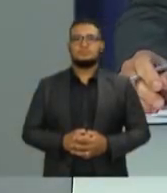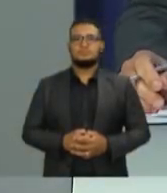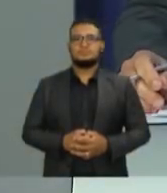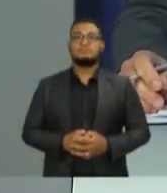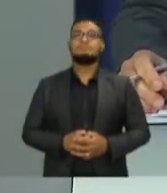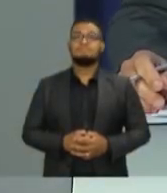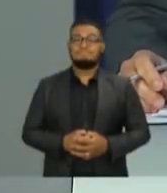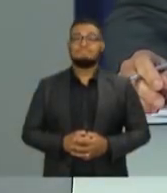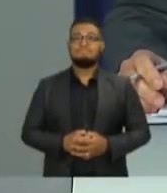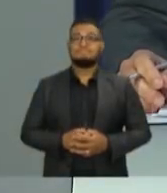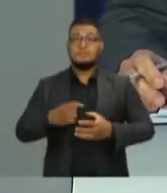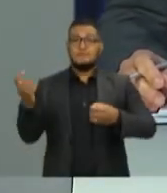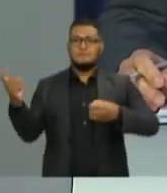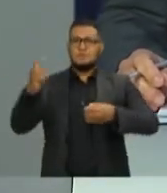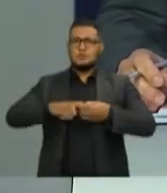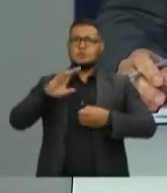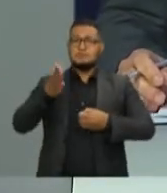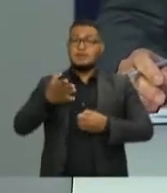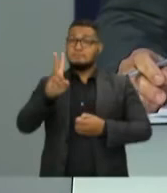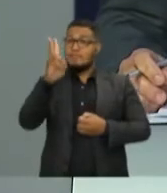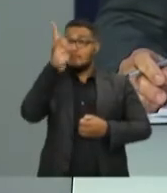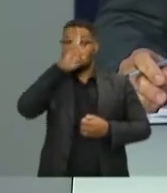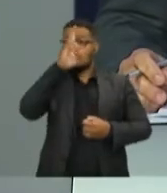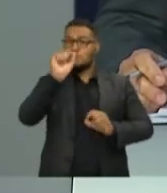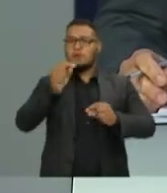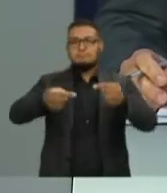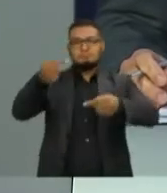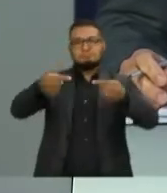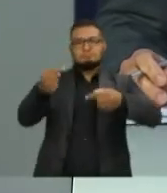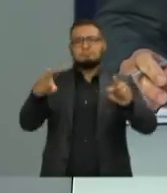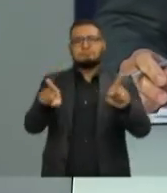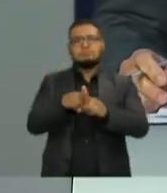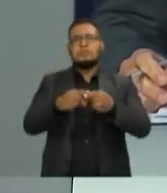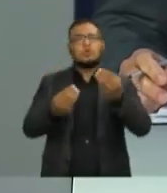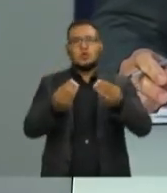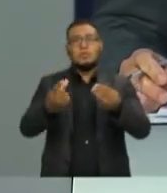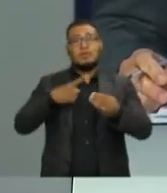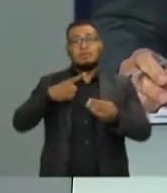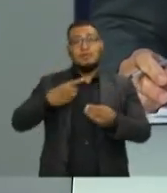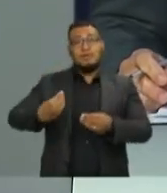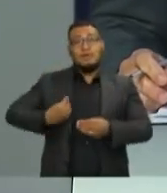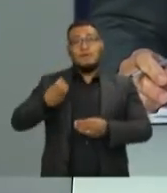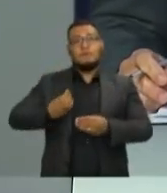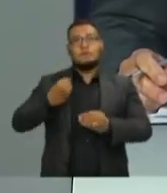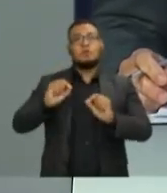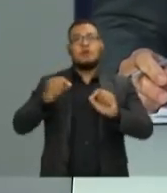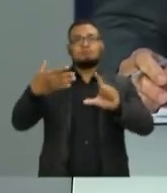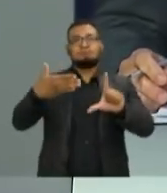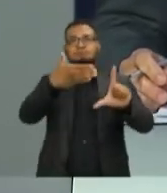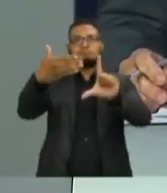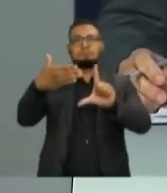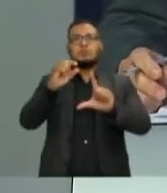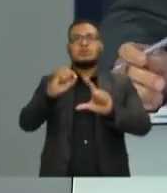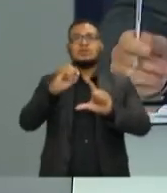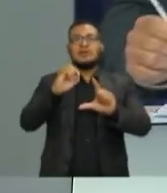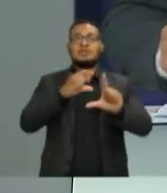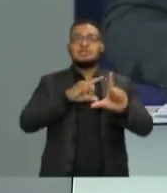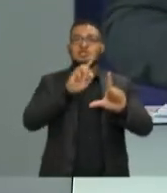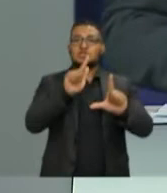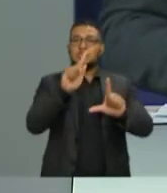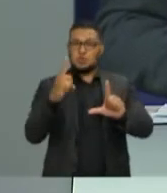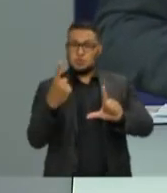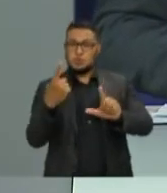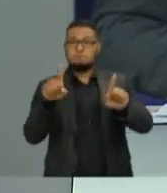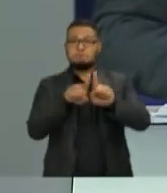Estamos de volta. Lembrando que este debate também é transmitido ao vivo pelo G1 e pela rádio CBN, na